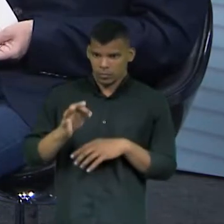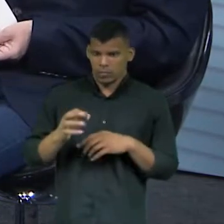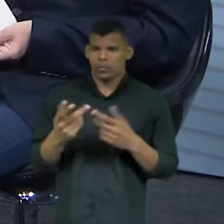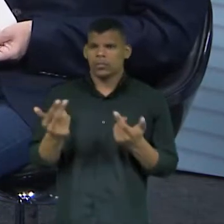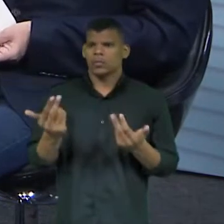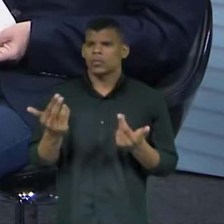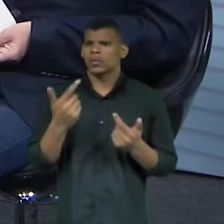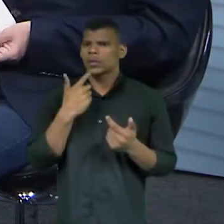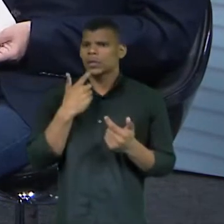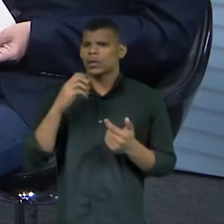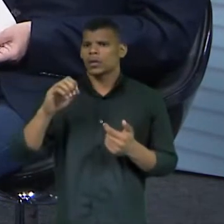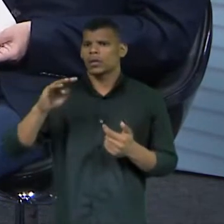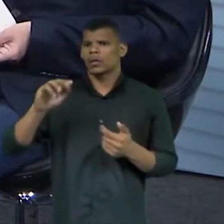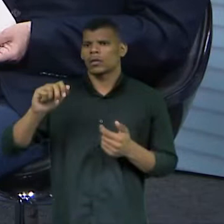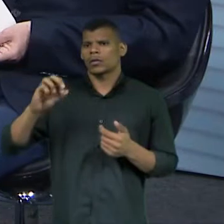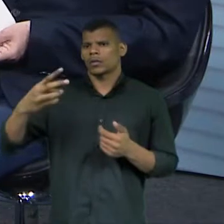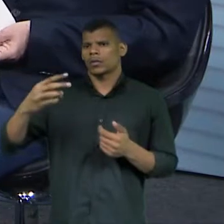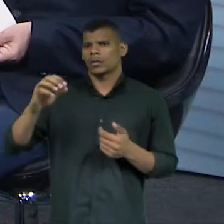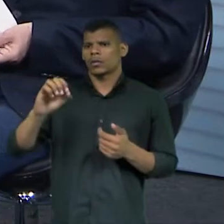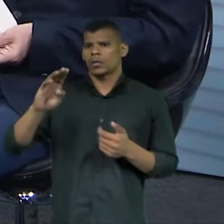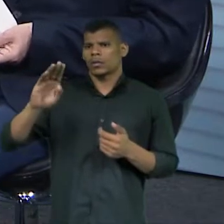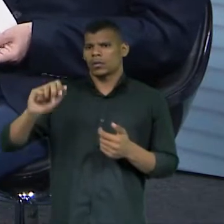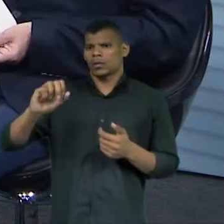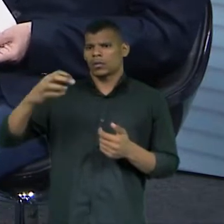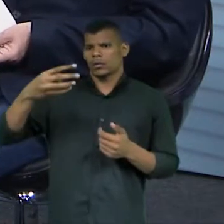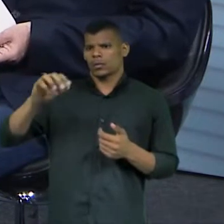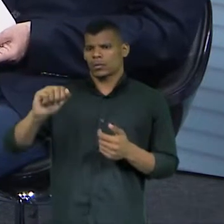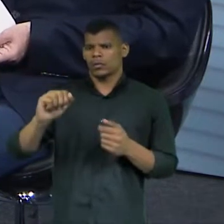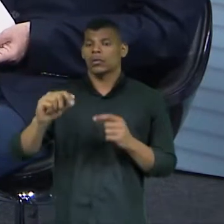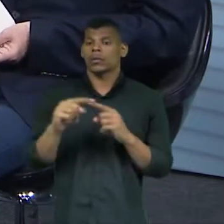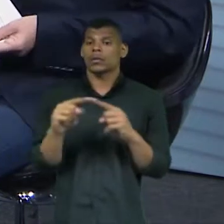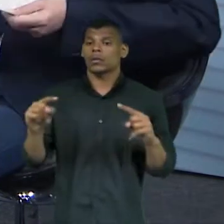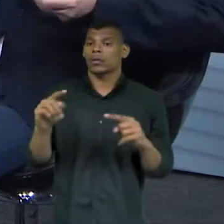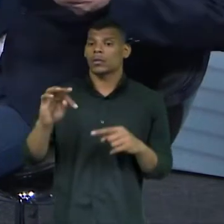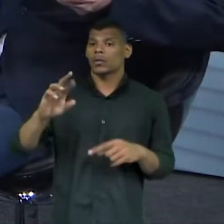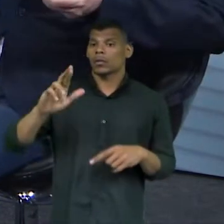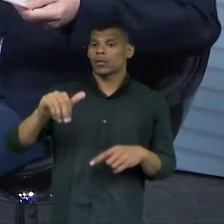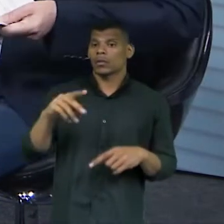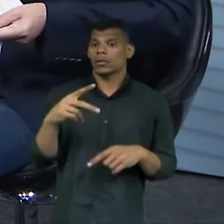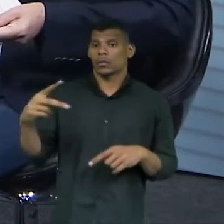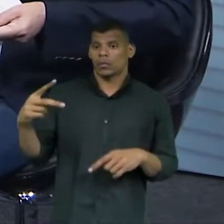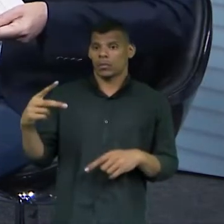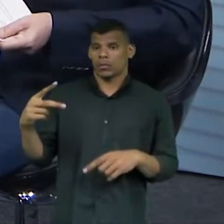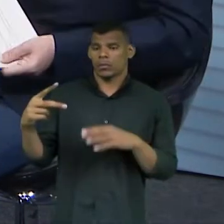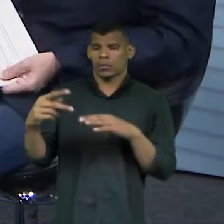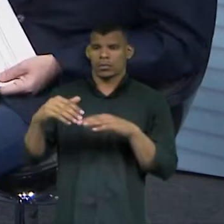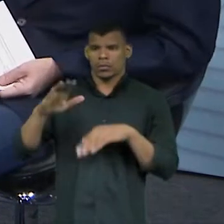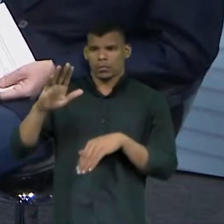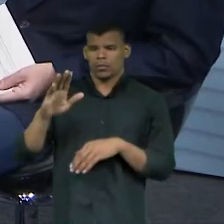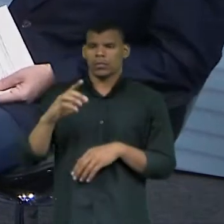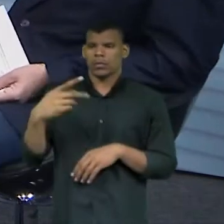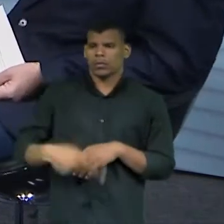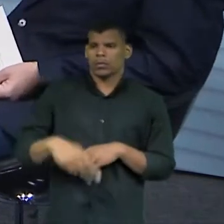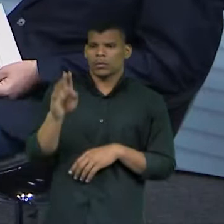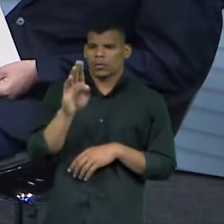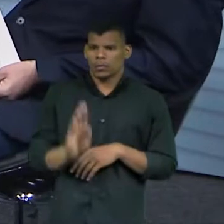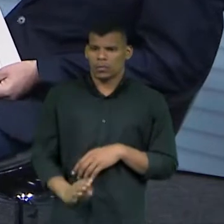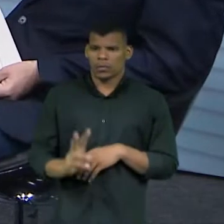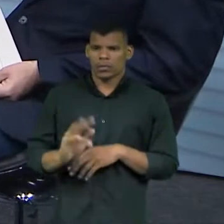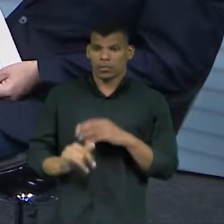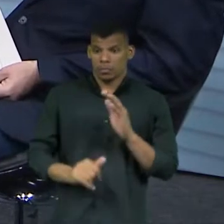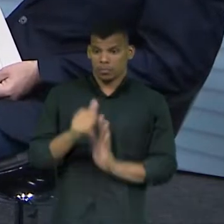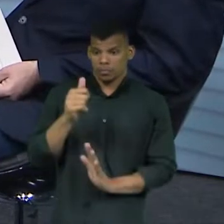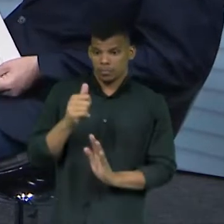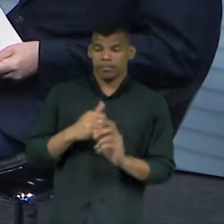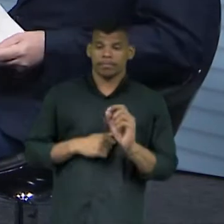aquela eleição do Obama lá nos Estados Unidos. porém, a eleição do Trump foi a que teve mais, e o Brasil vai vivenciar pela primeira vez